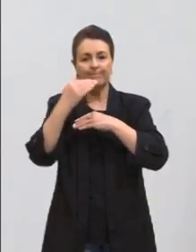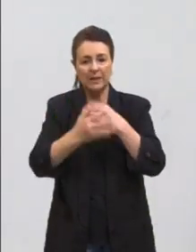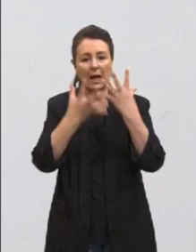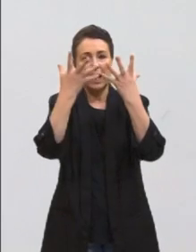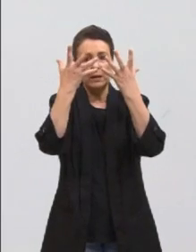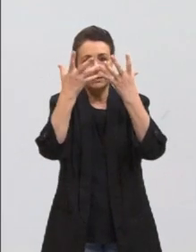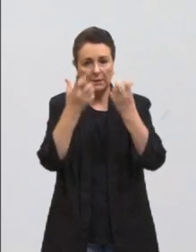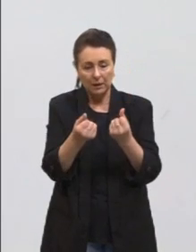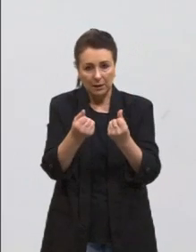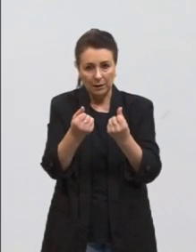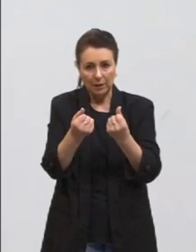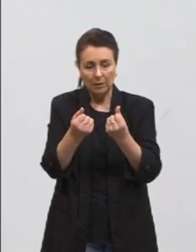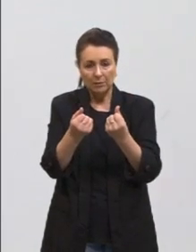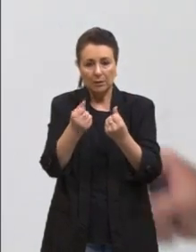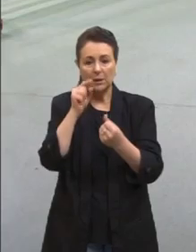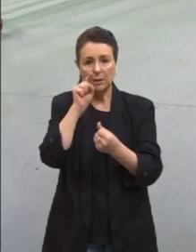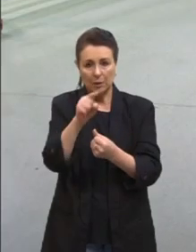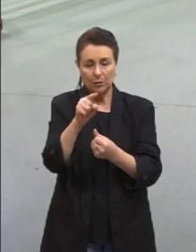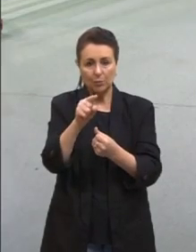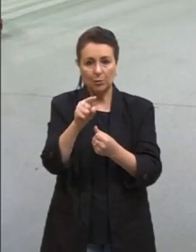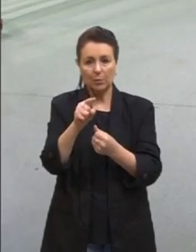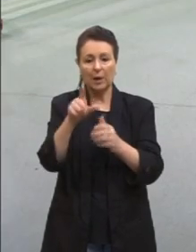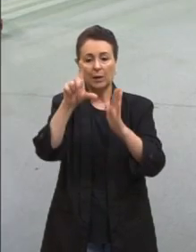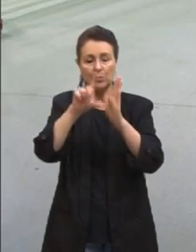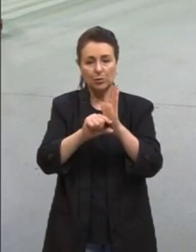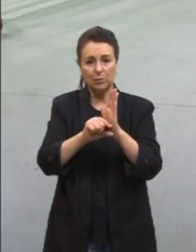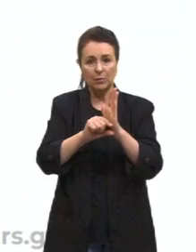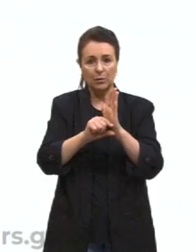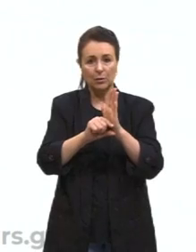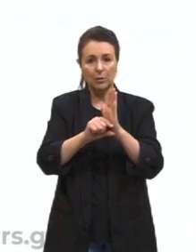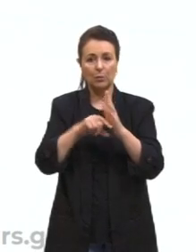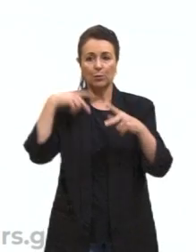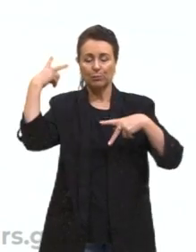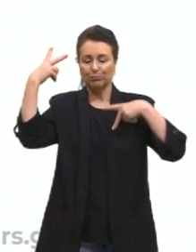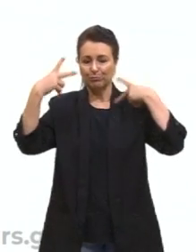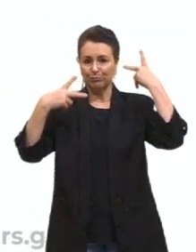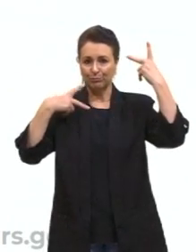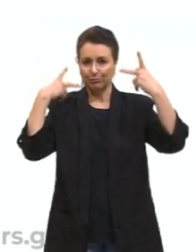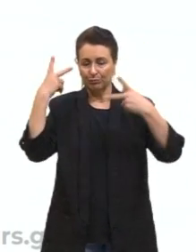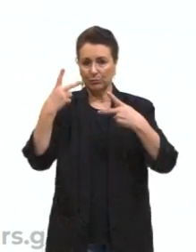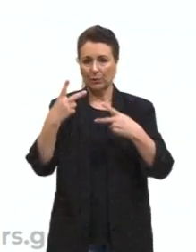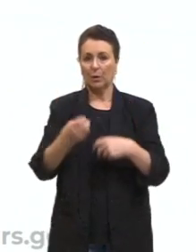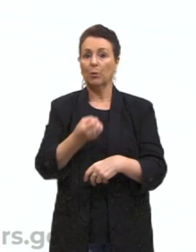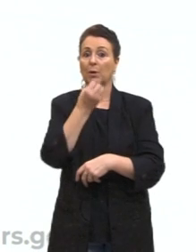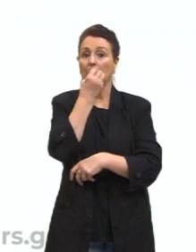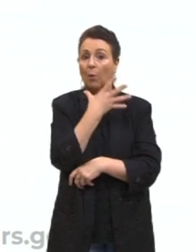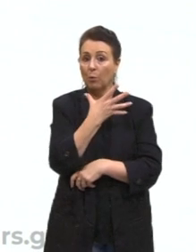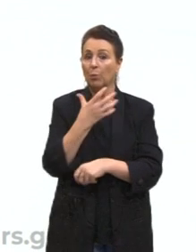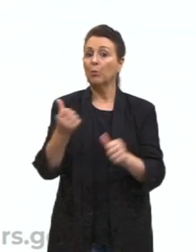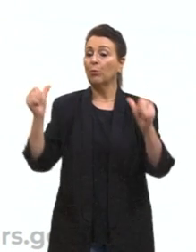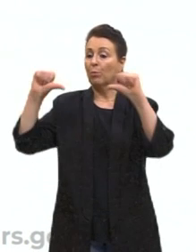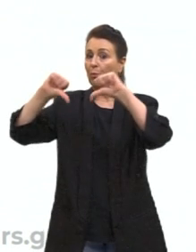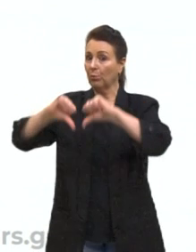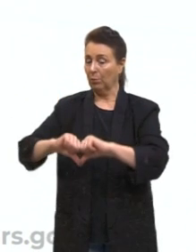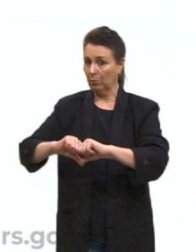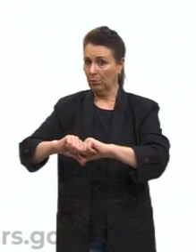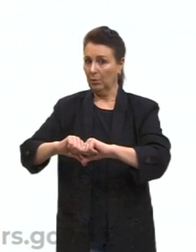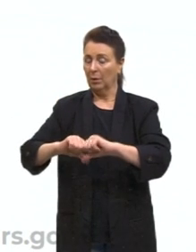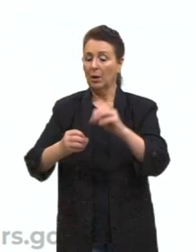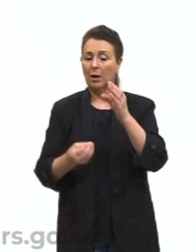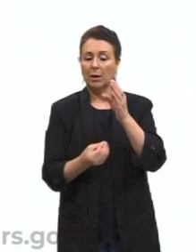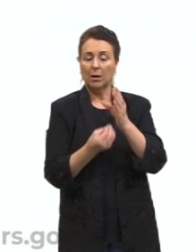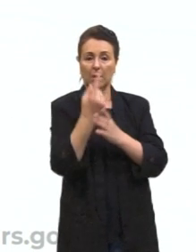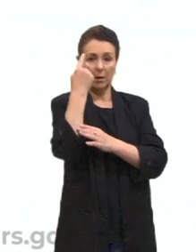da poluição. Olha só. Os benefícios e malefícios que as inovações, porque